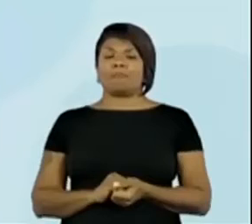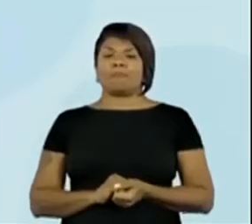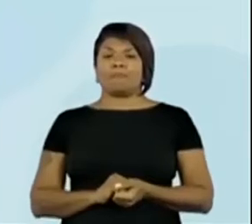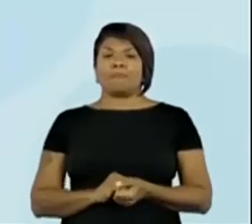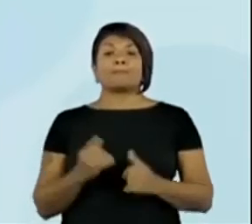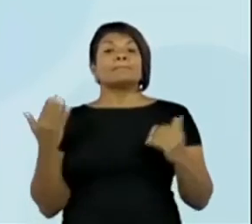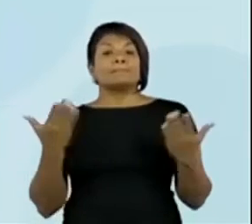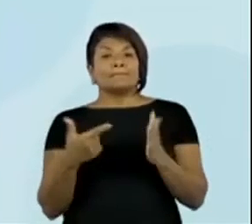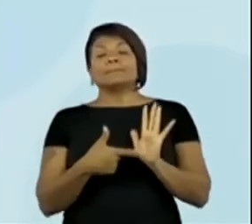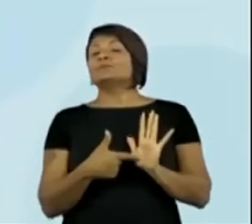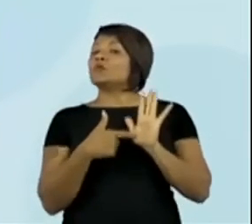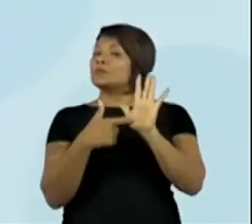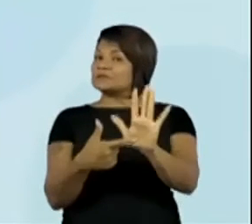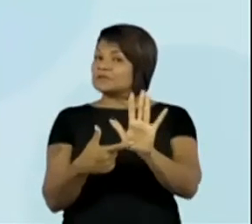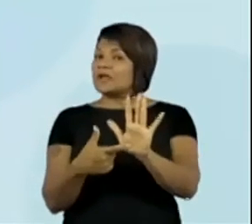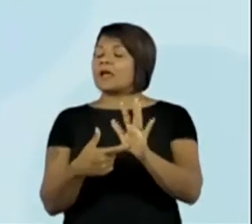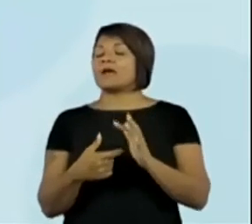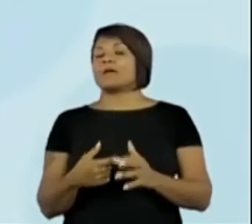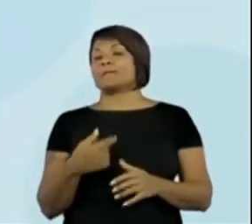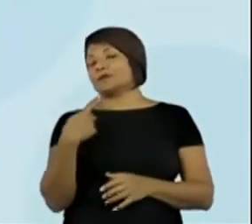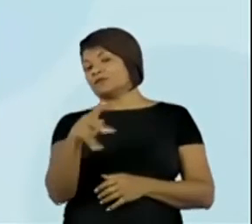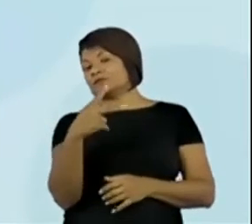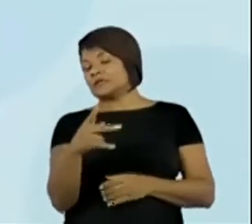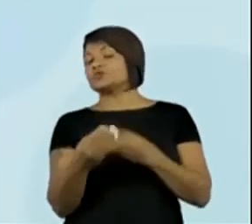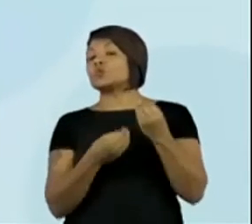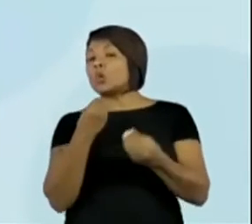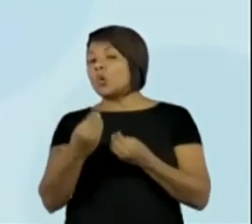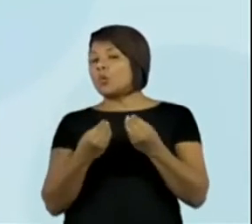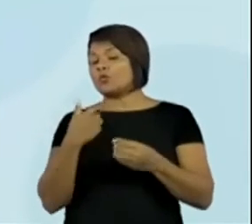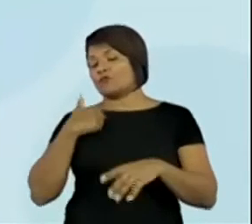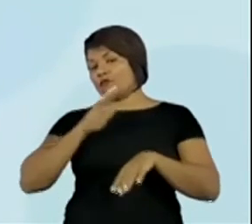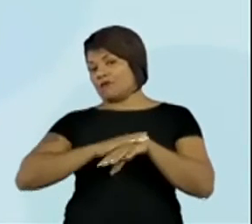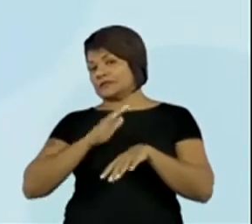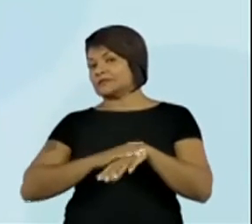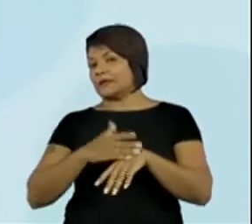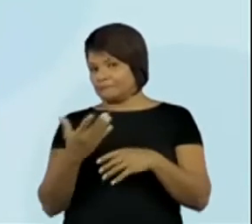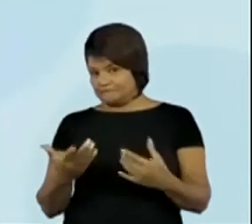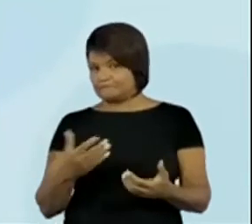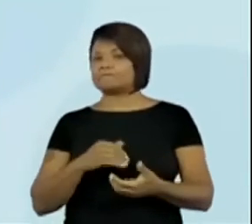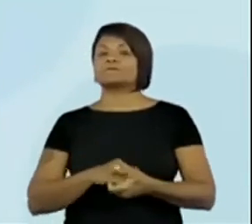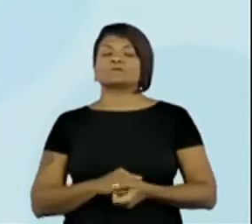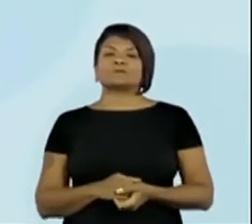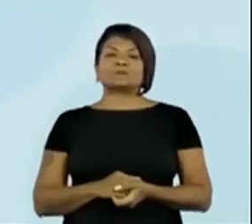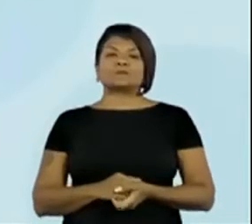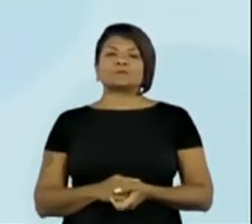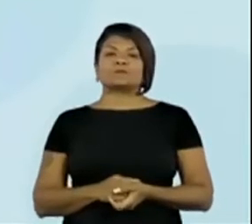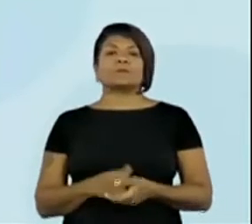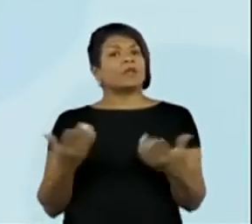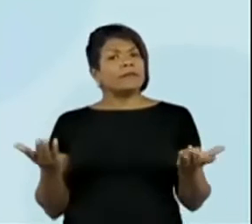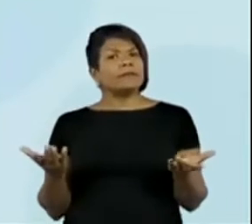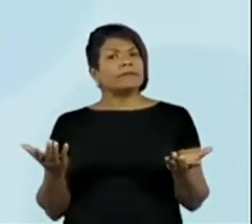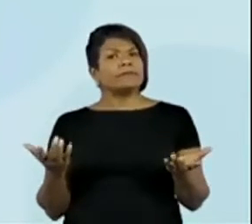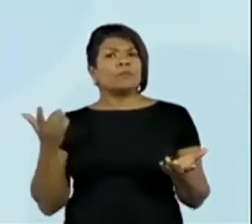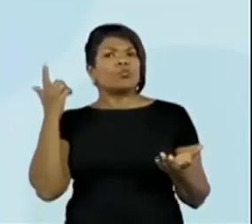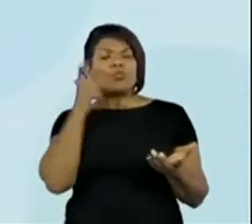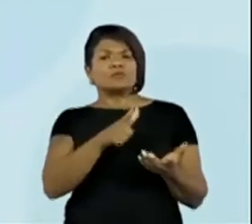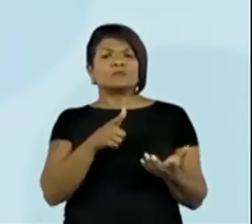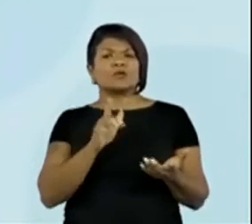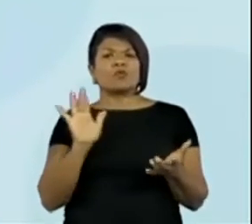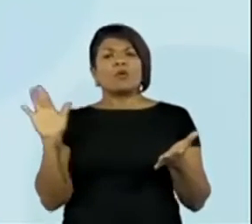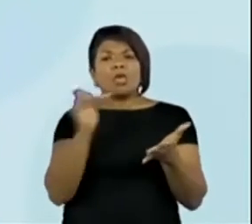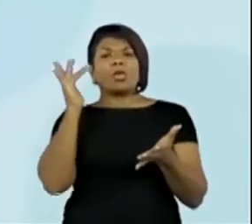mostrando para vocês como que eu vou construir. Então, vamos lá. Ih, pessoal.